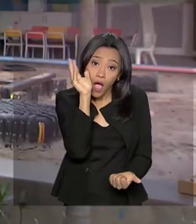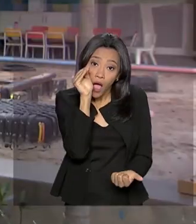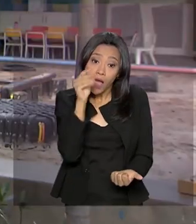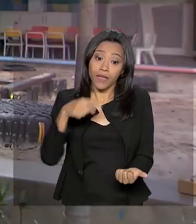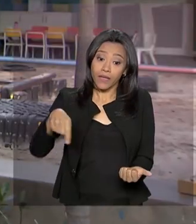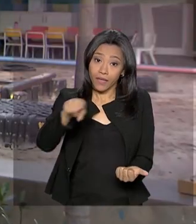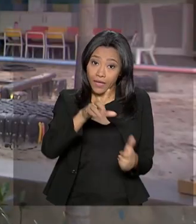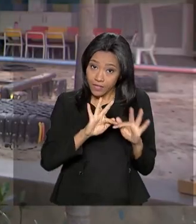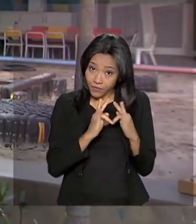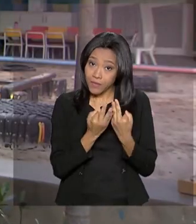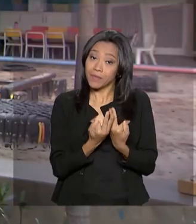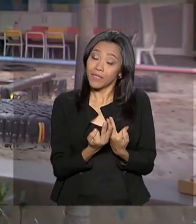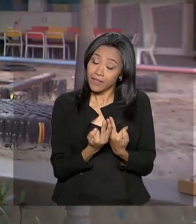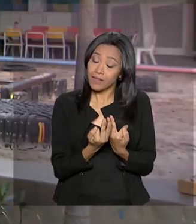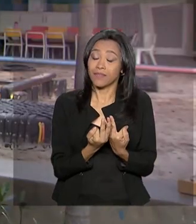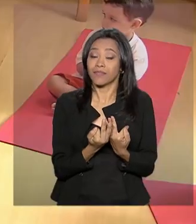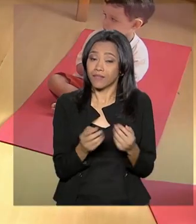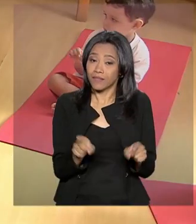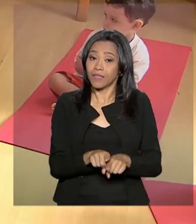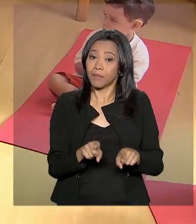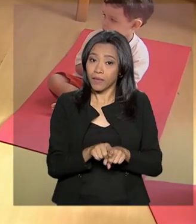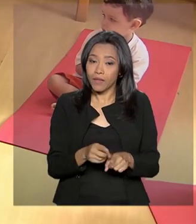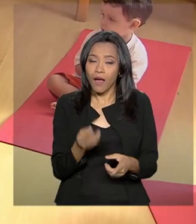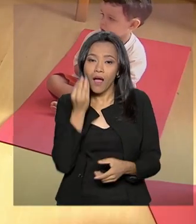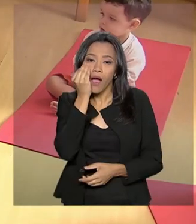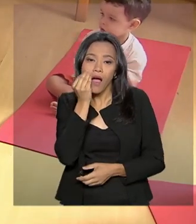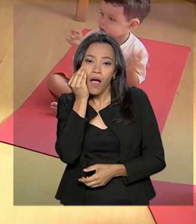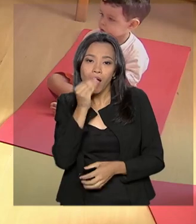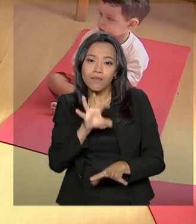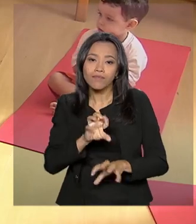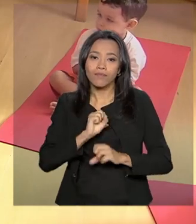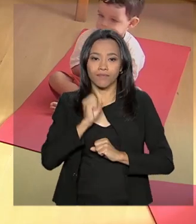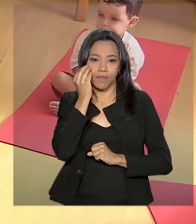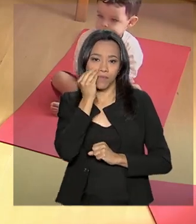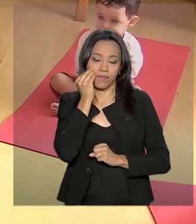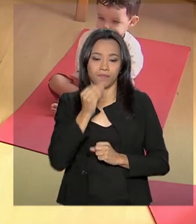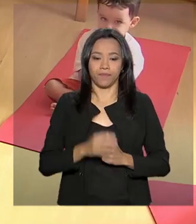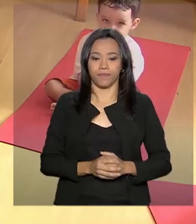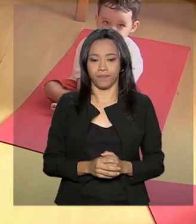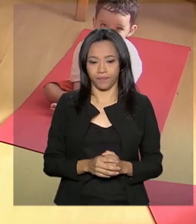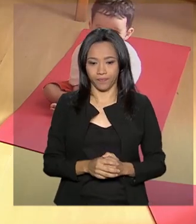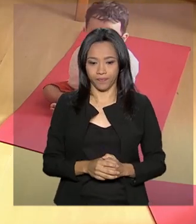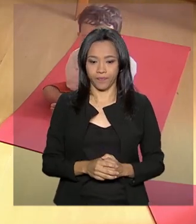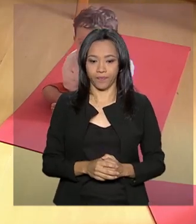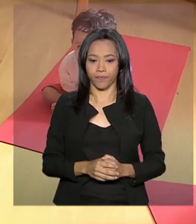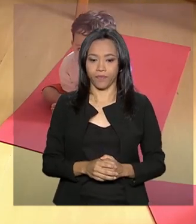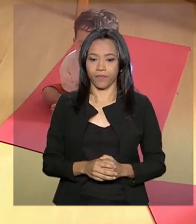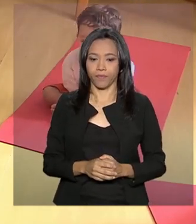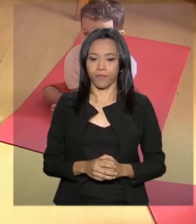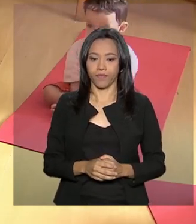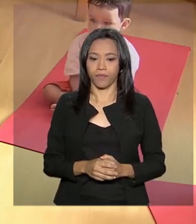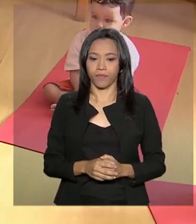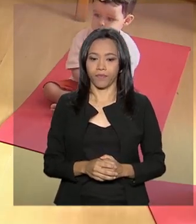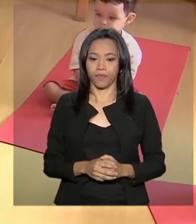as famílias acabam também experimentando. experimentando. Na mais... Adeus!